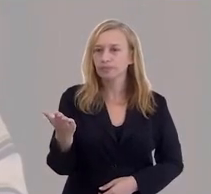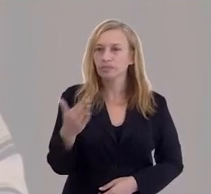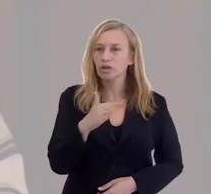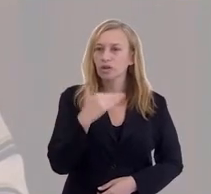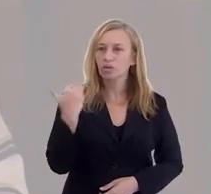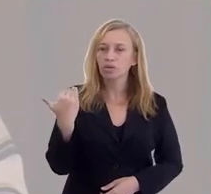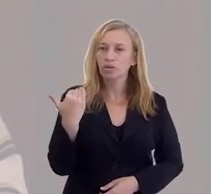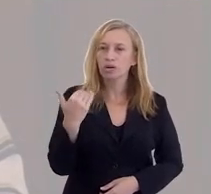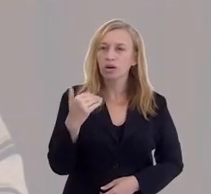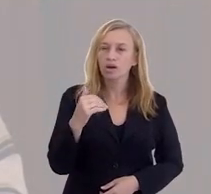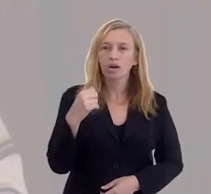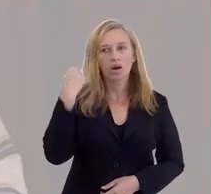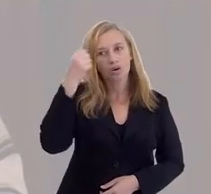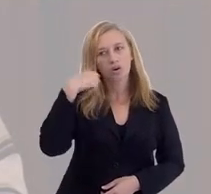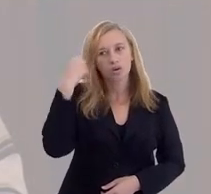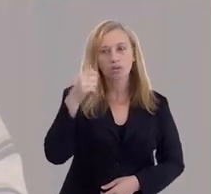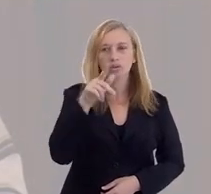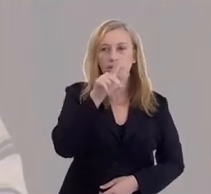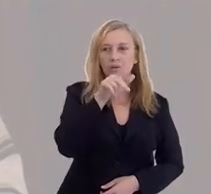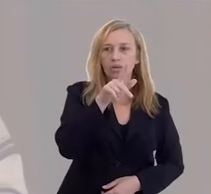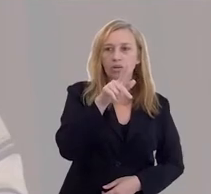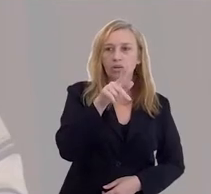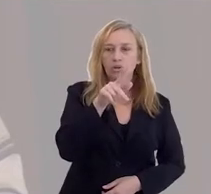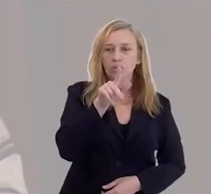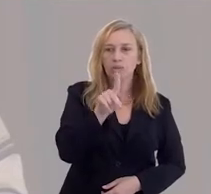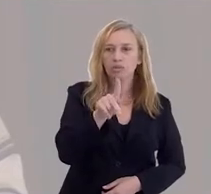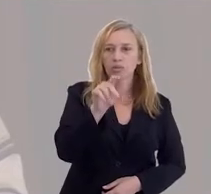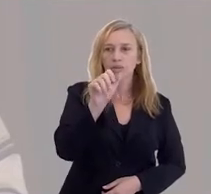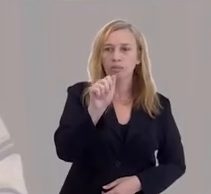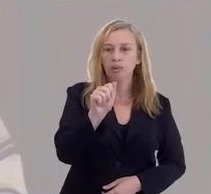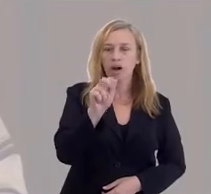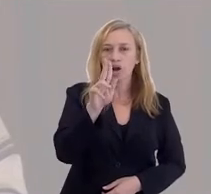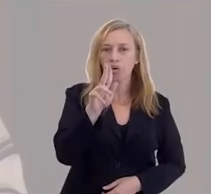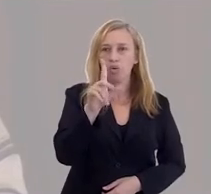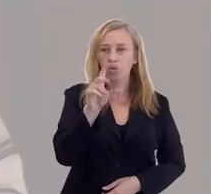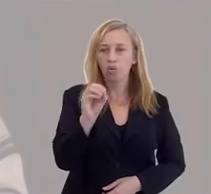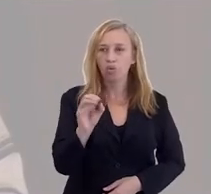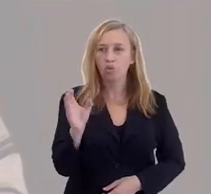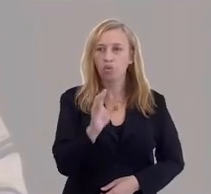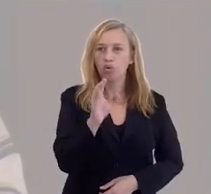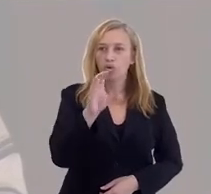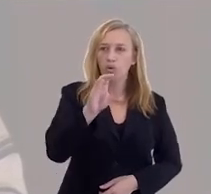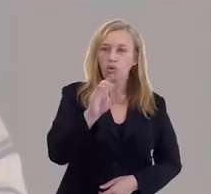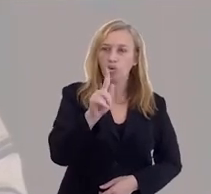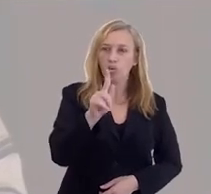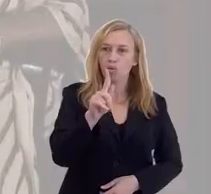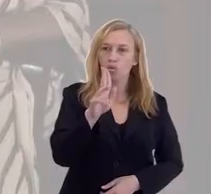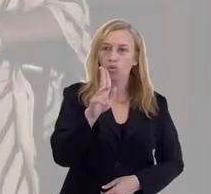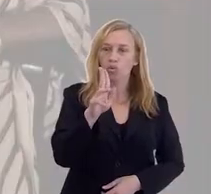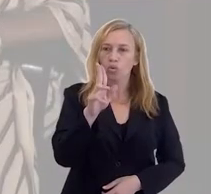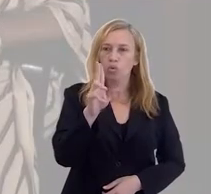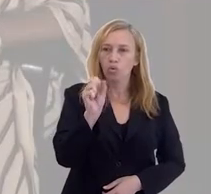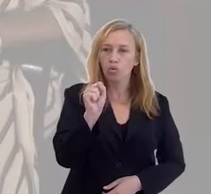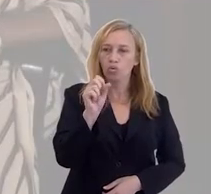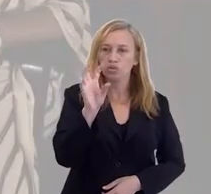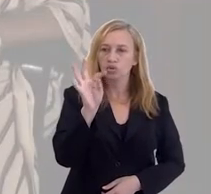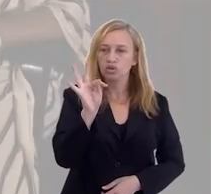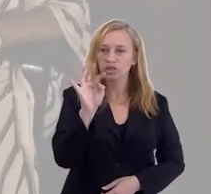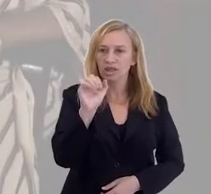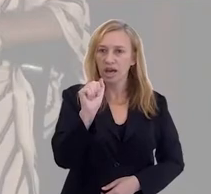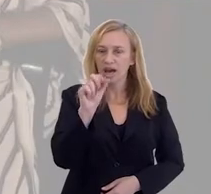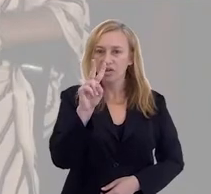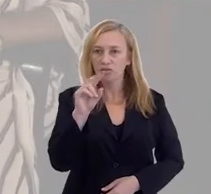pessoas famosas, como agora, por exemplo, da pandemia, a teve a morte do ator Paulo Gustavo, e